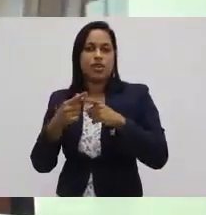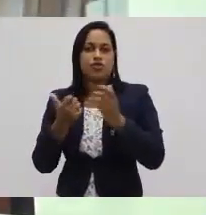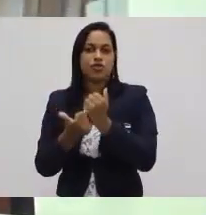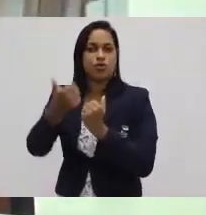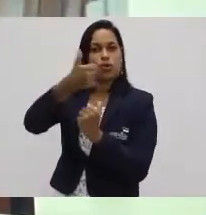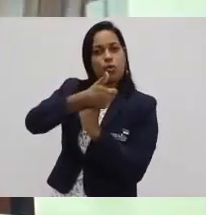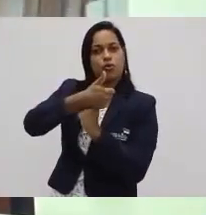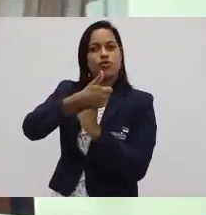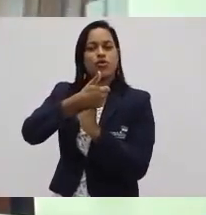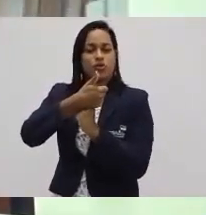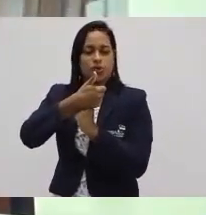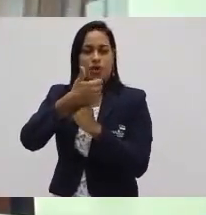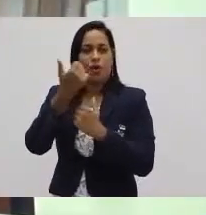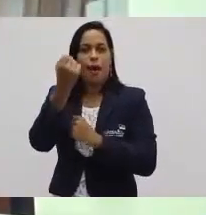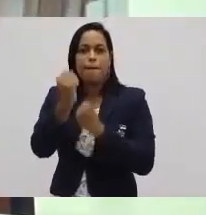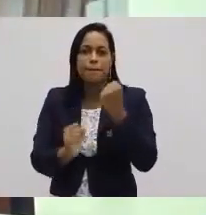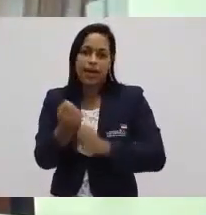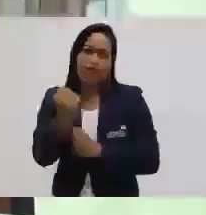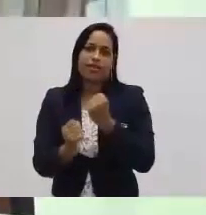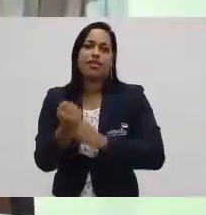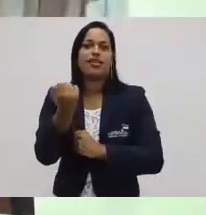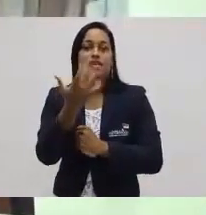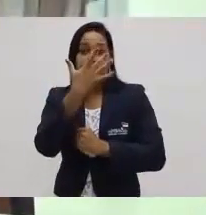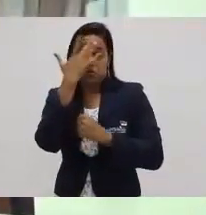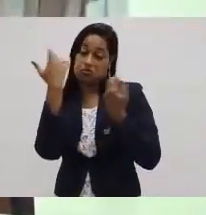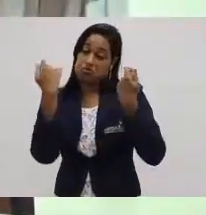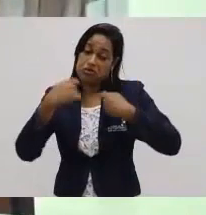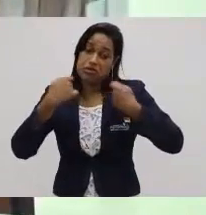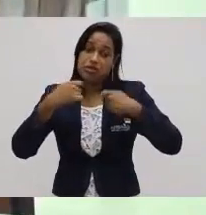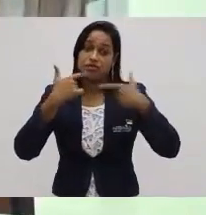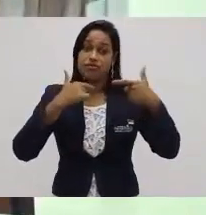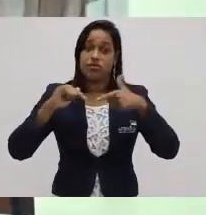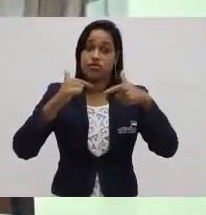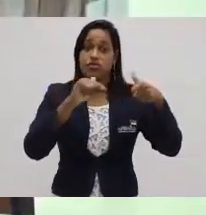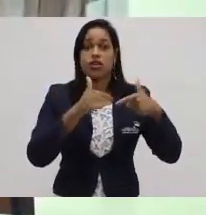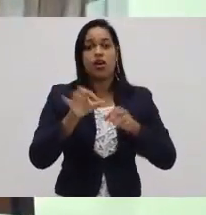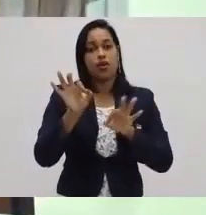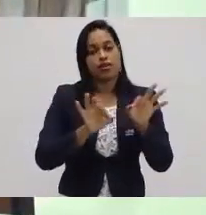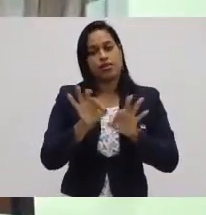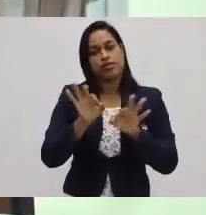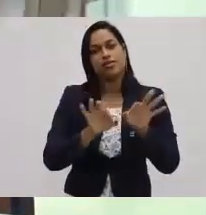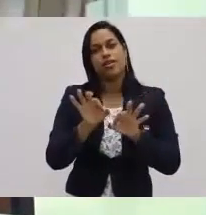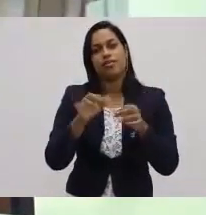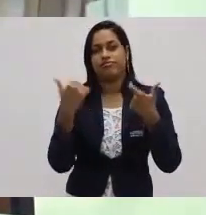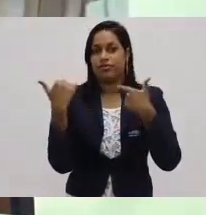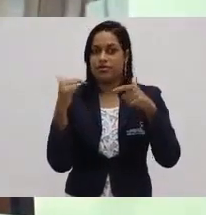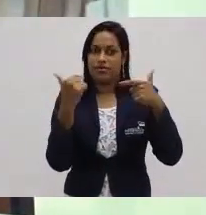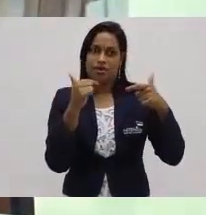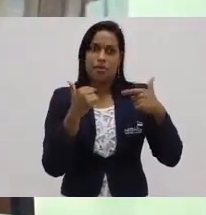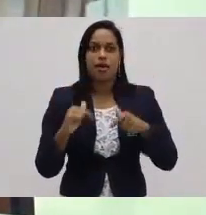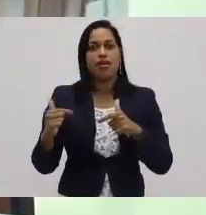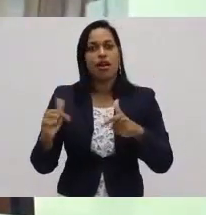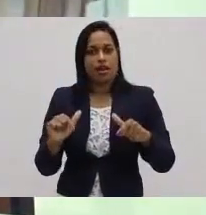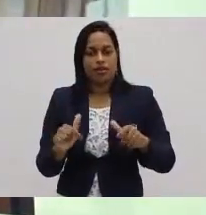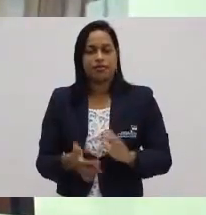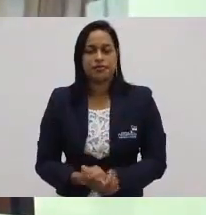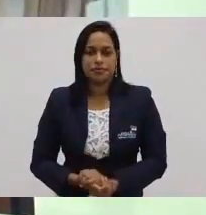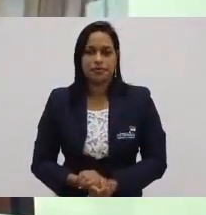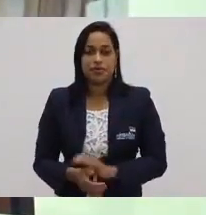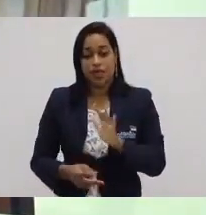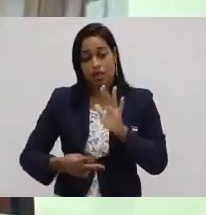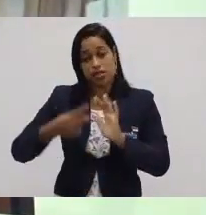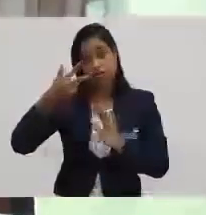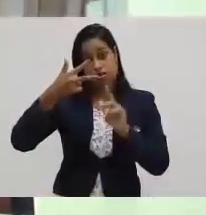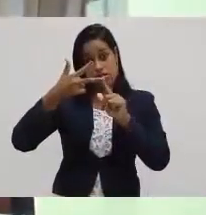E as pessoas passaram a ter que se adaptar a trabalhar com as máquinas, paralelamente com as máquinas. A